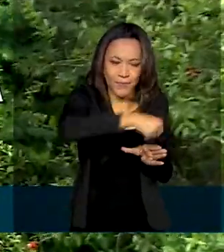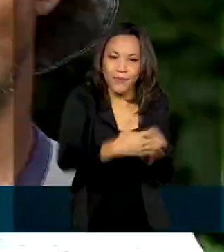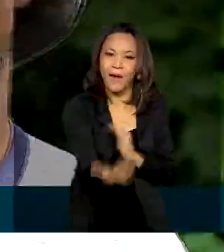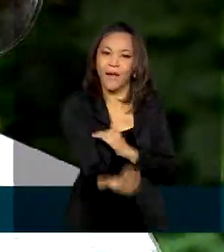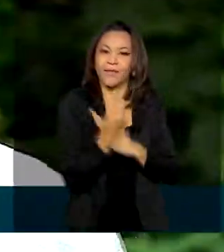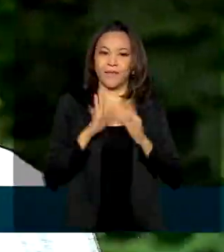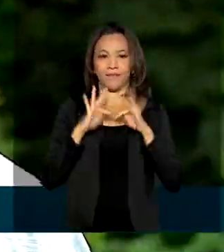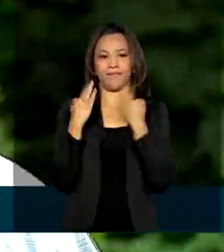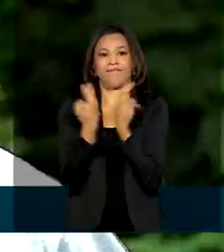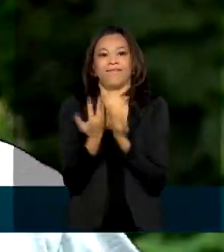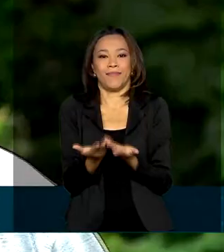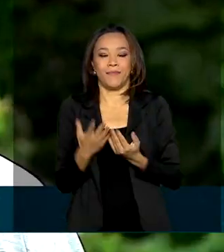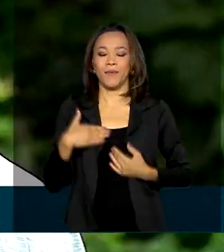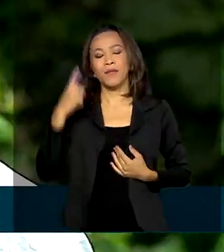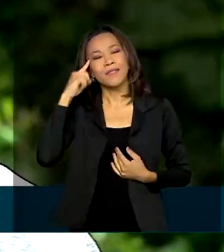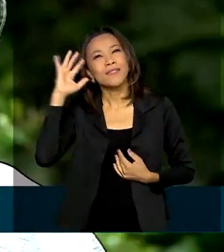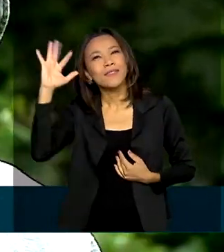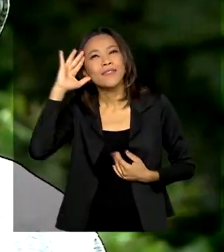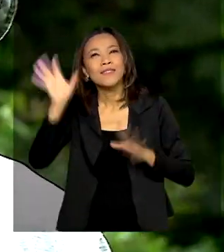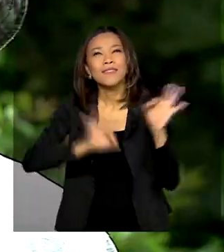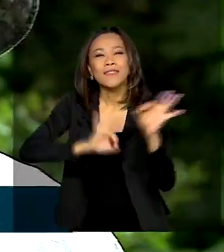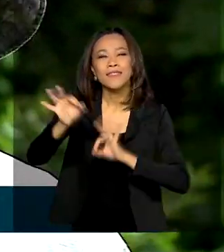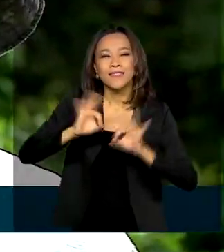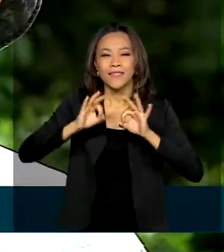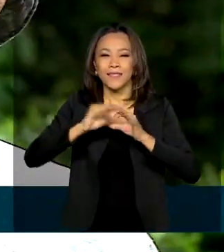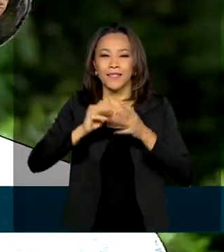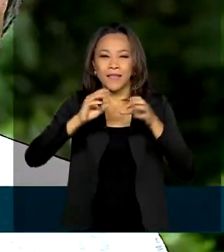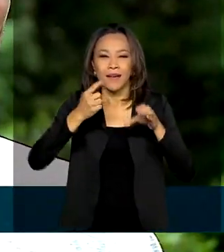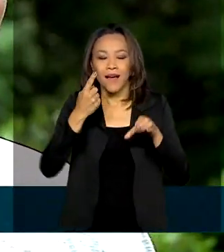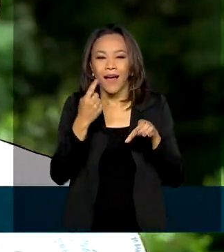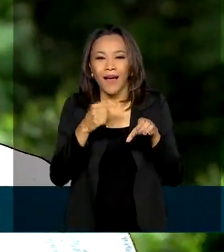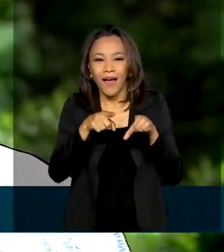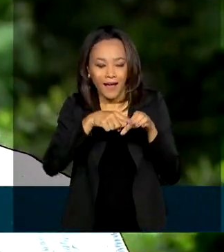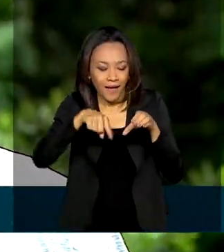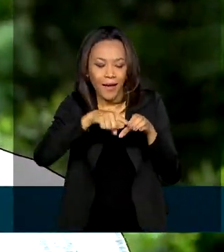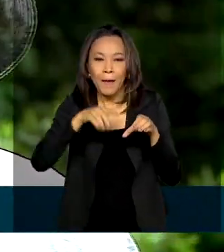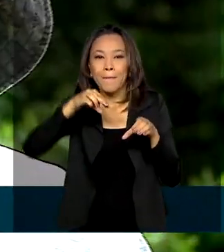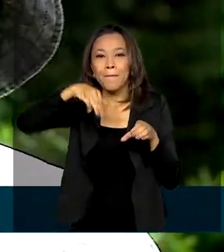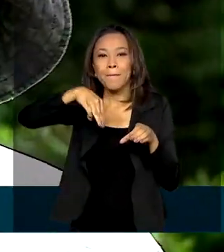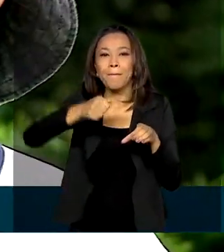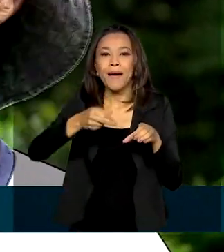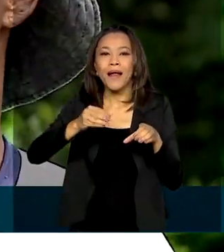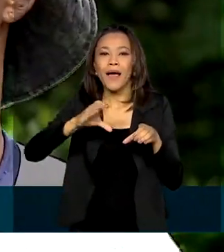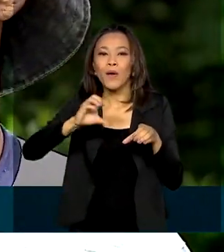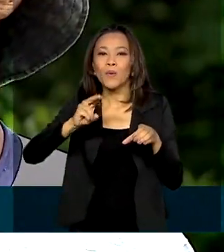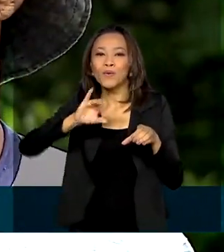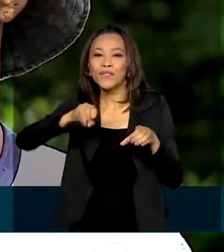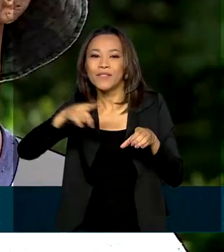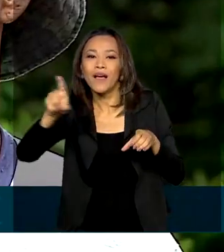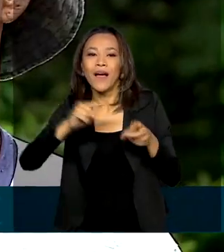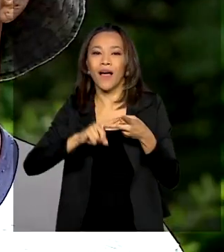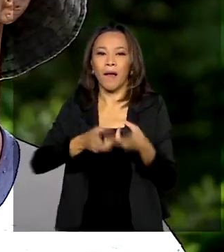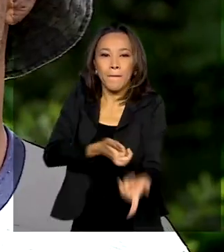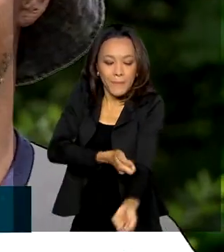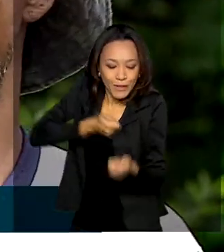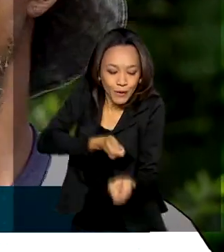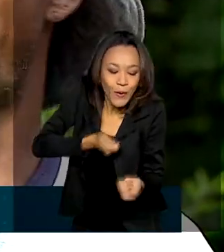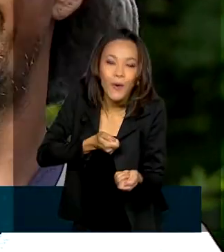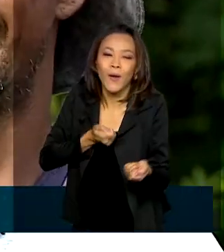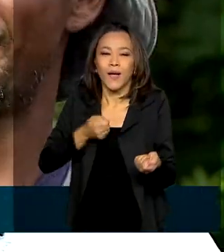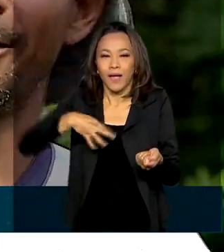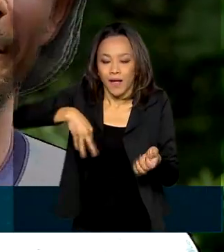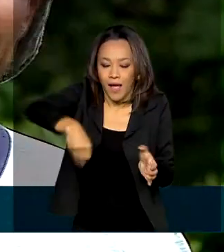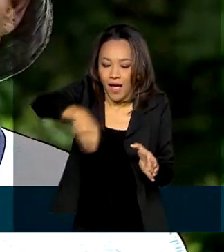família. Meus planos é fazer um prantio de maracujá grande, um prantio de mandioca, coisas que